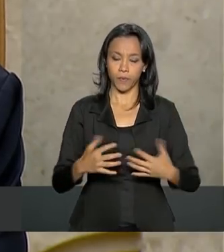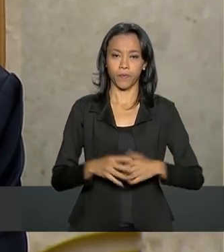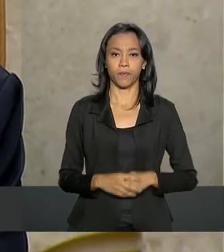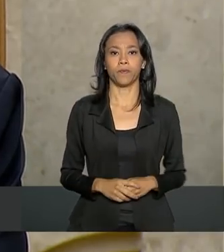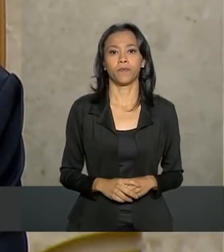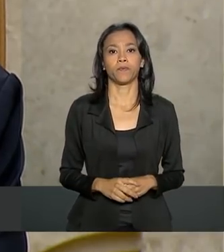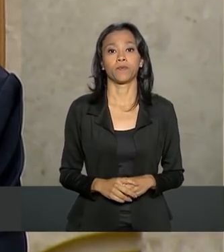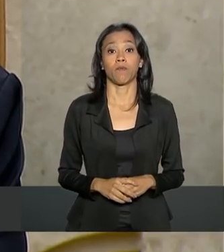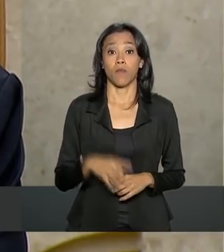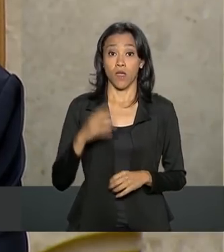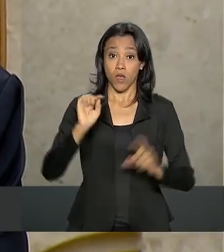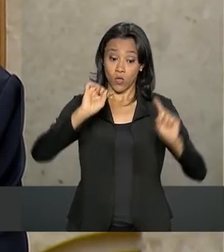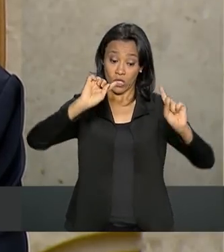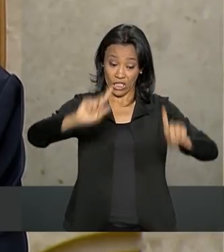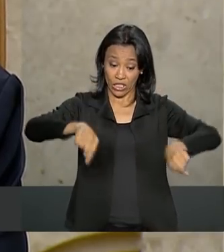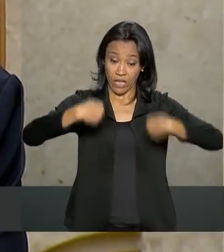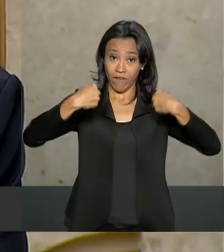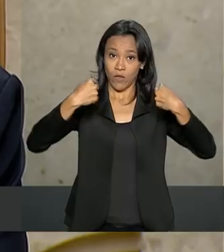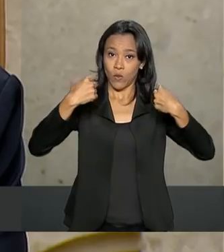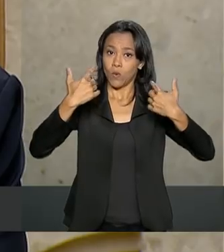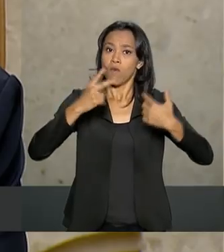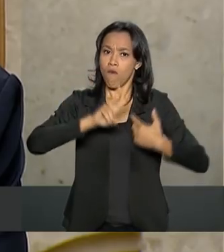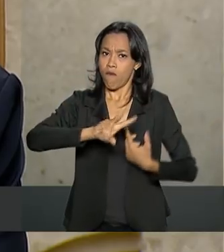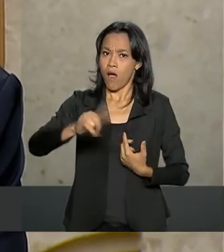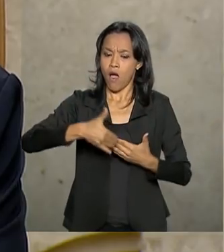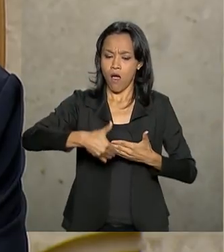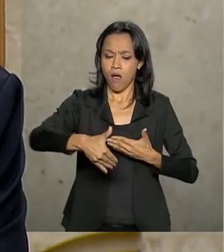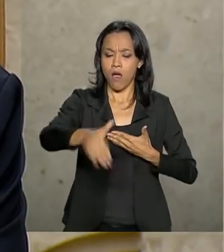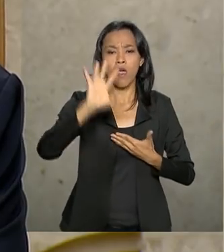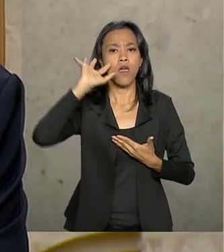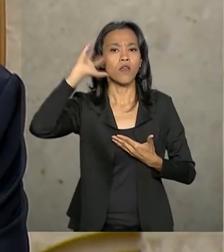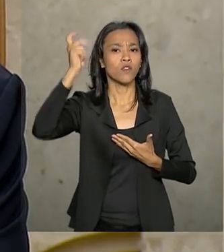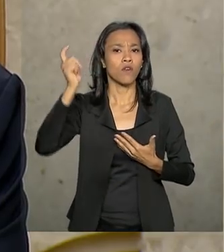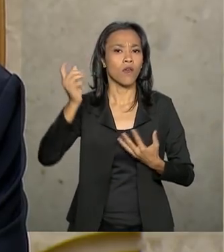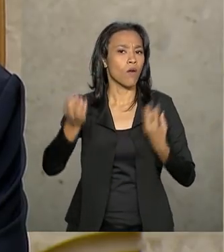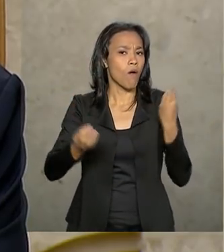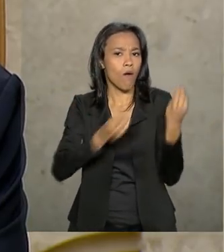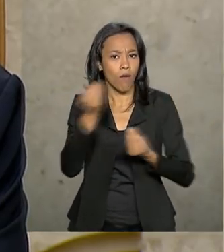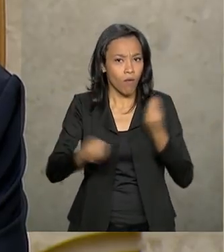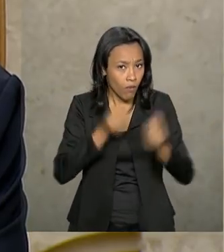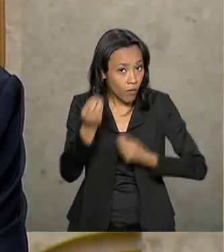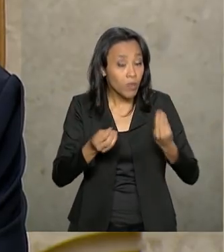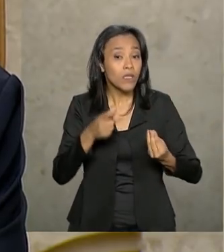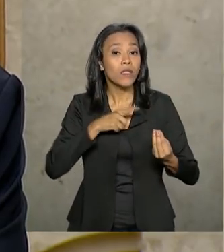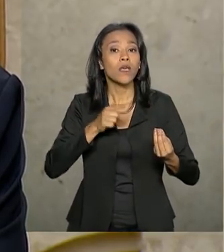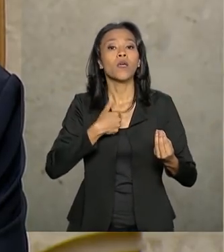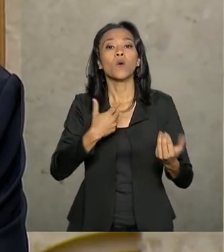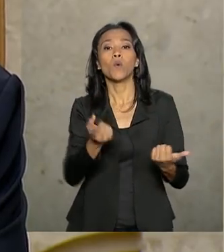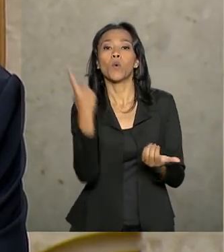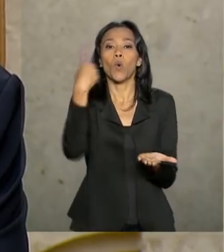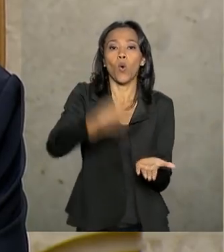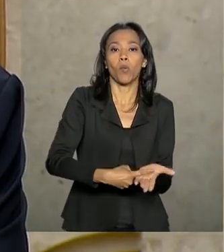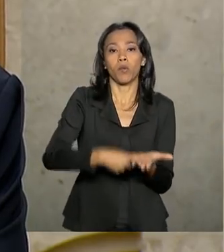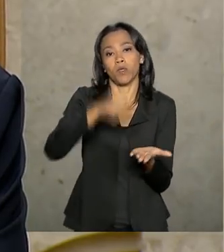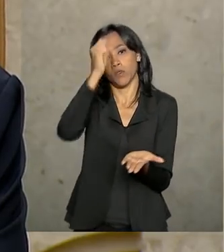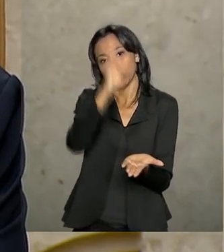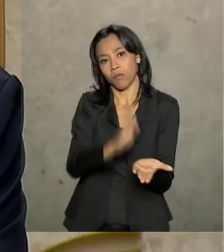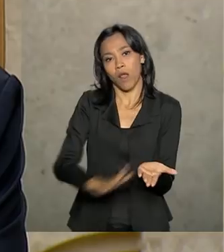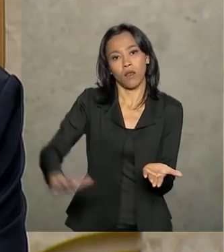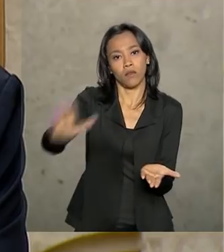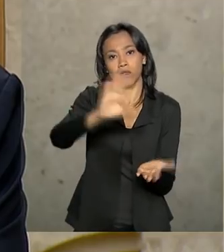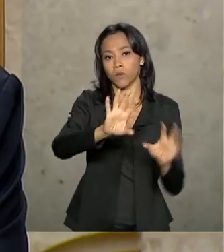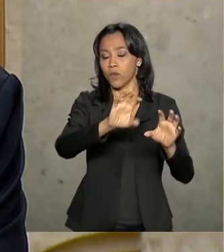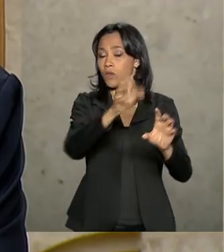Os desafios só serão resolvidos mediante um verdadeiro pacto nacional Entre a